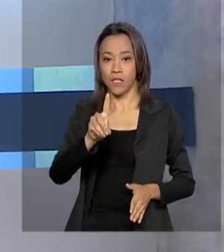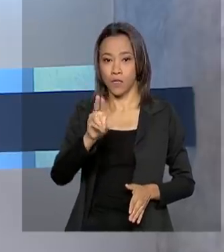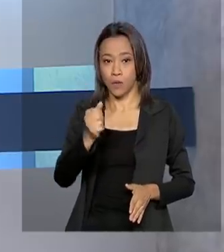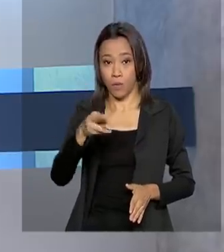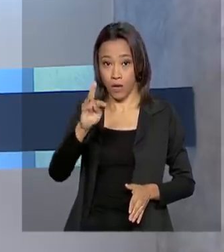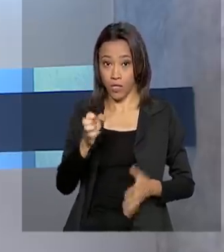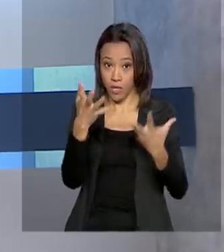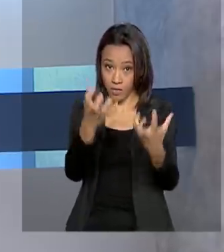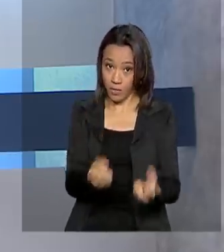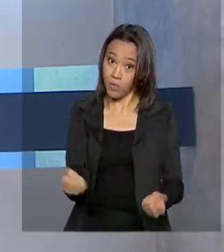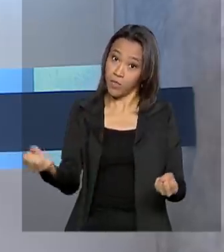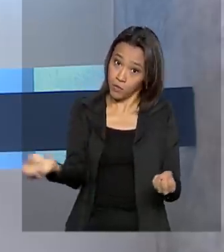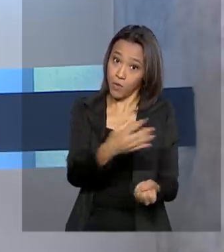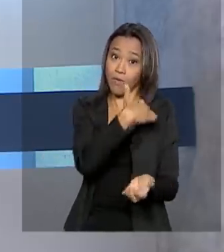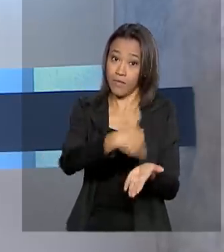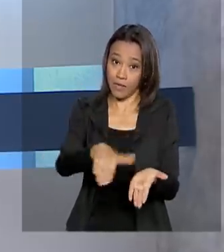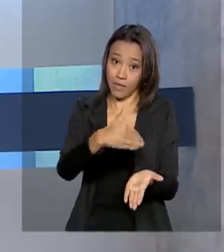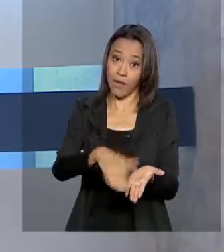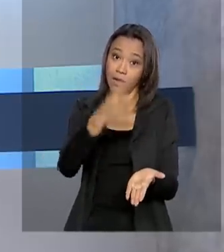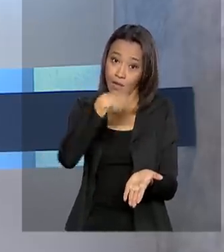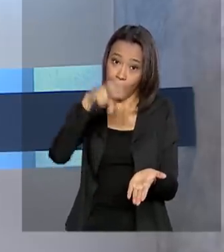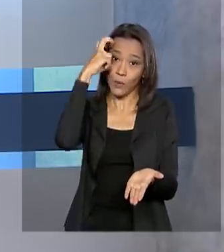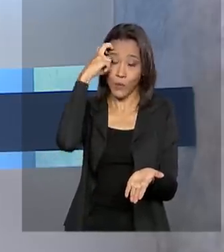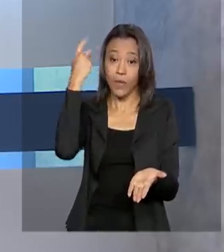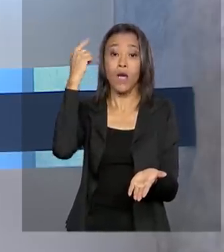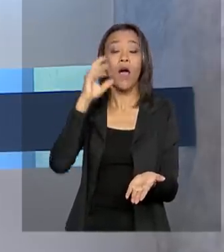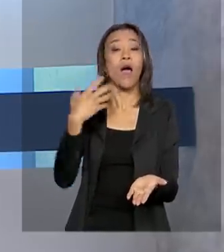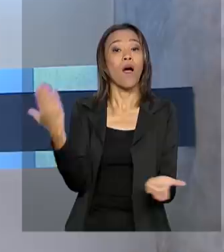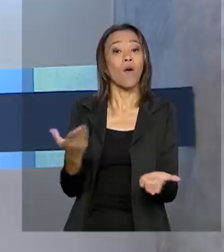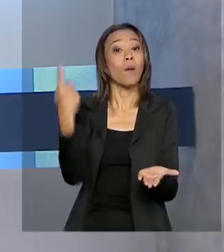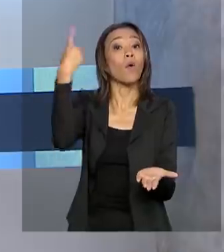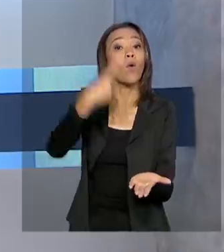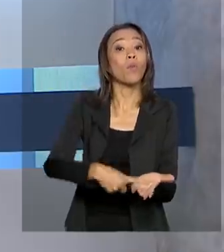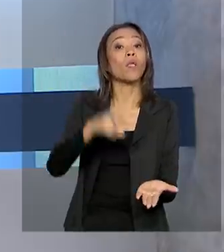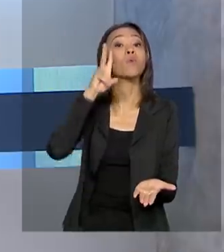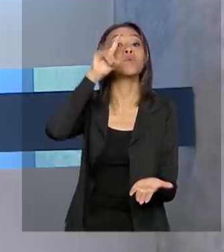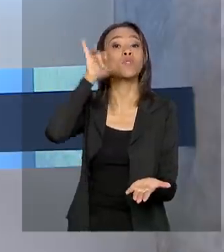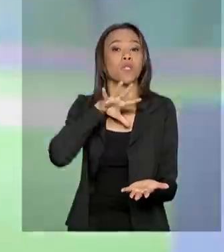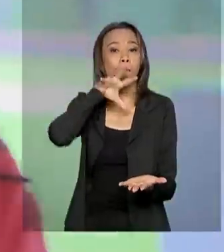secretária especial da cultura. Falta agora marcar a data da posse.